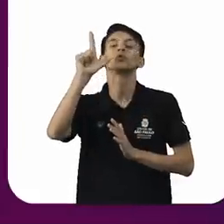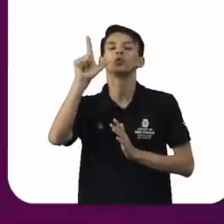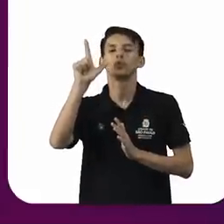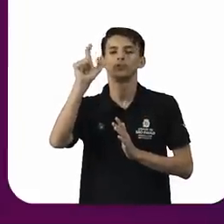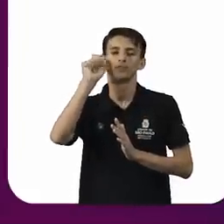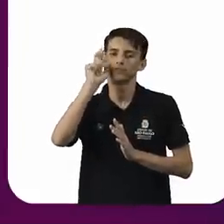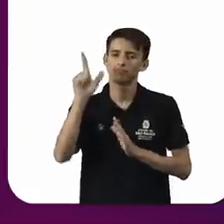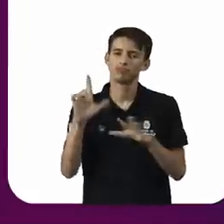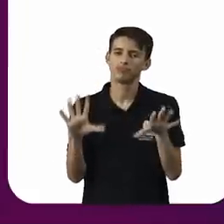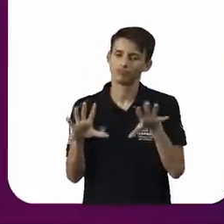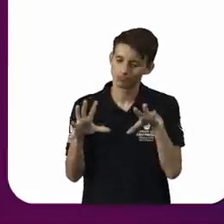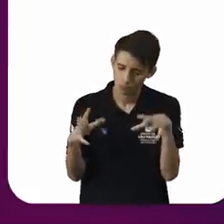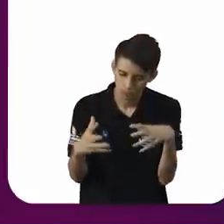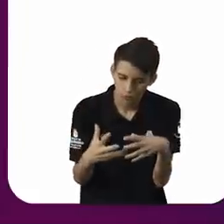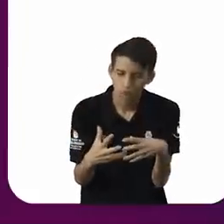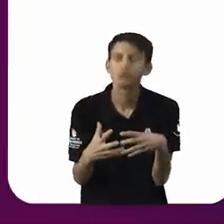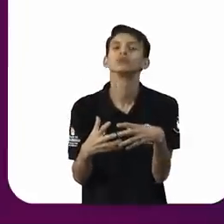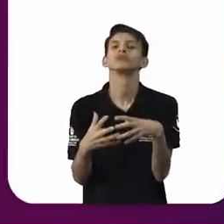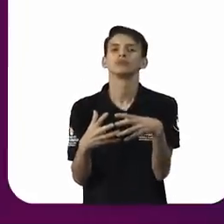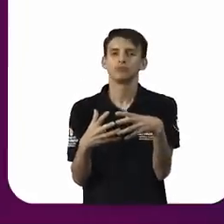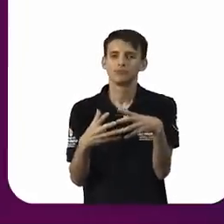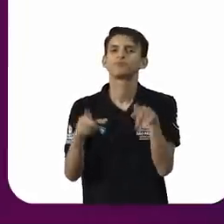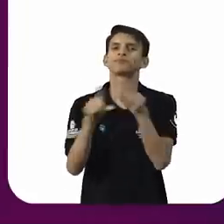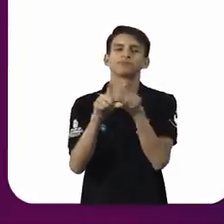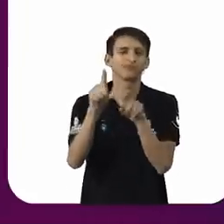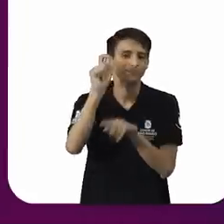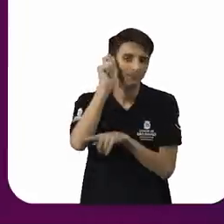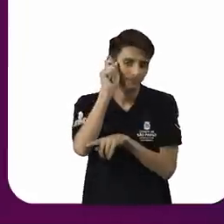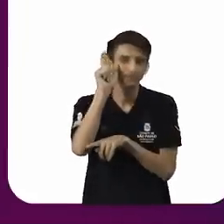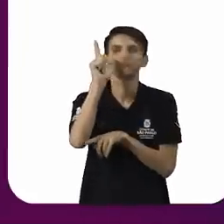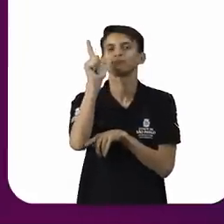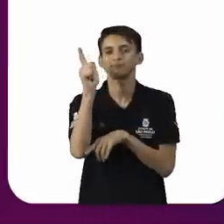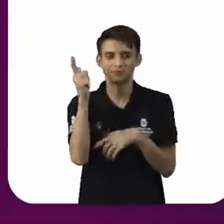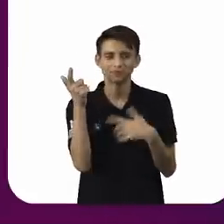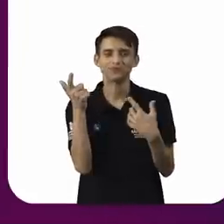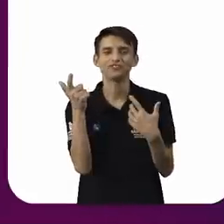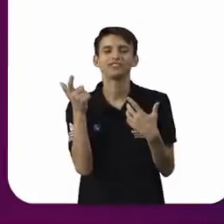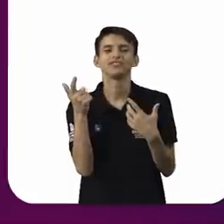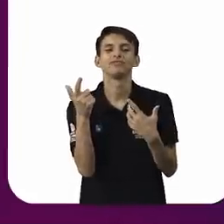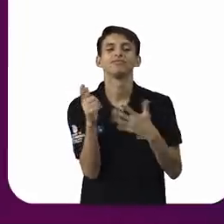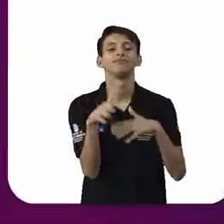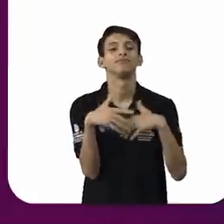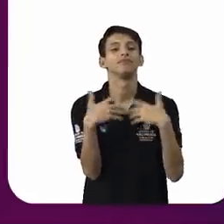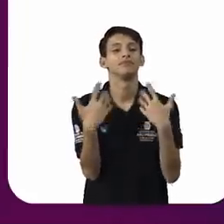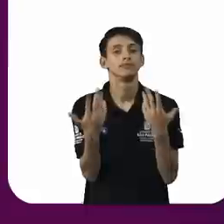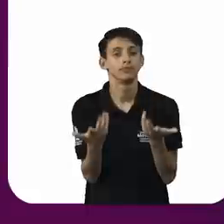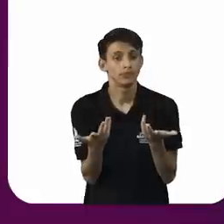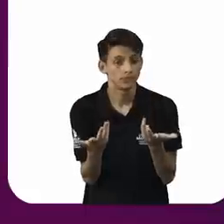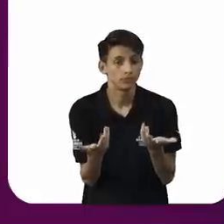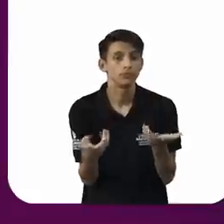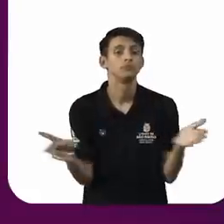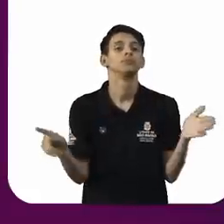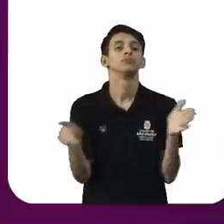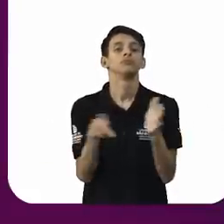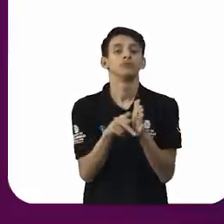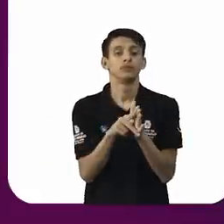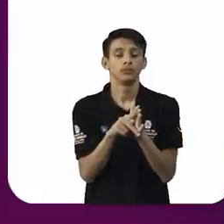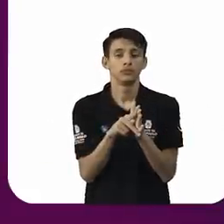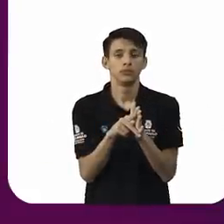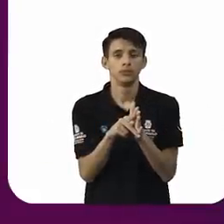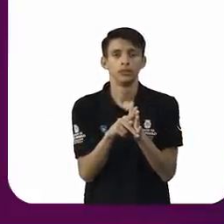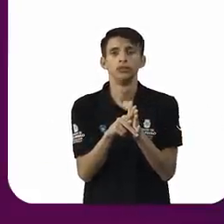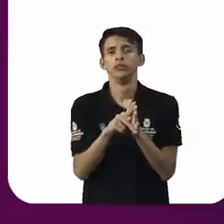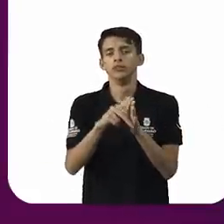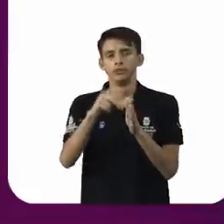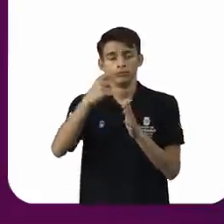determinado grupo, de uma determinada cultura, ele é educado, ele é formado para